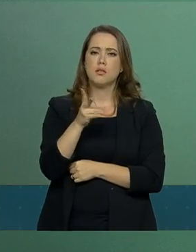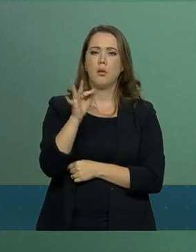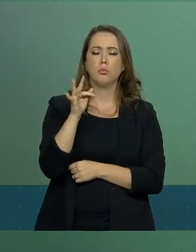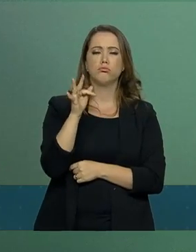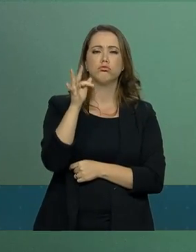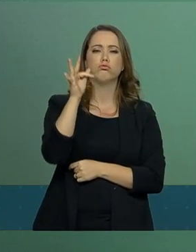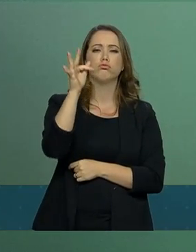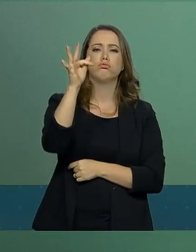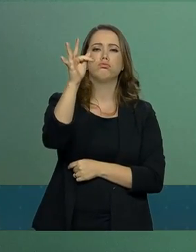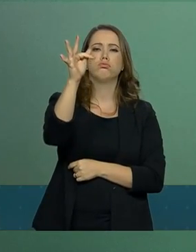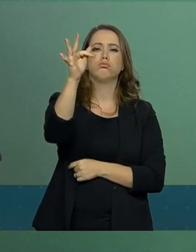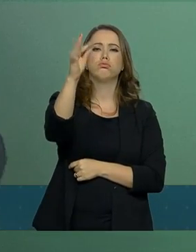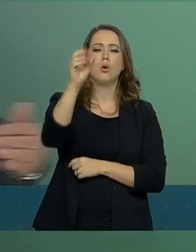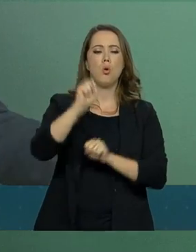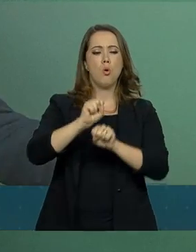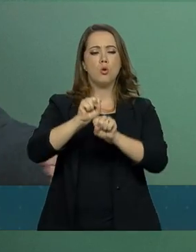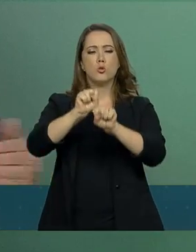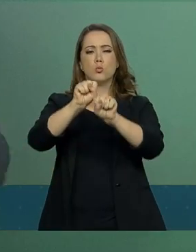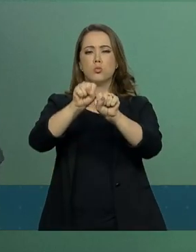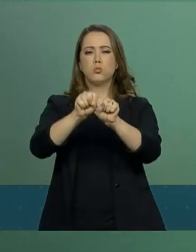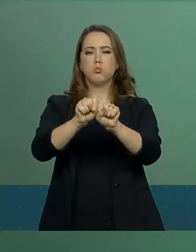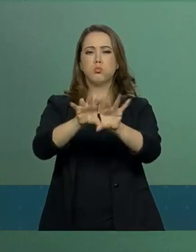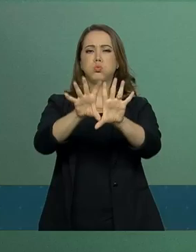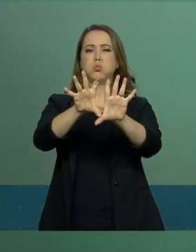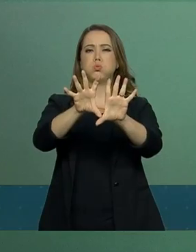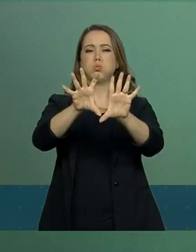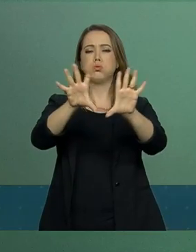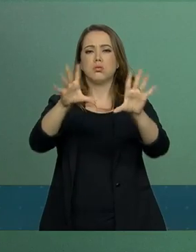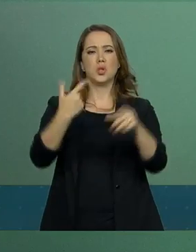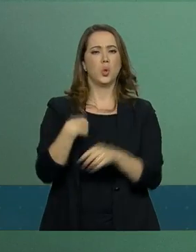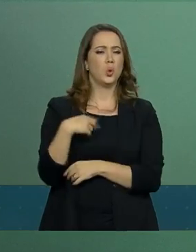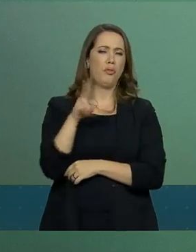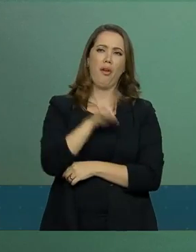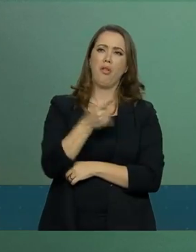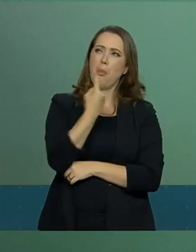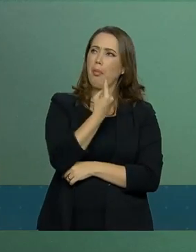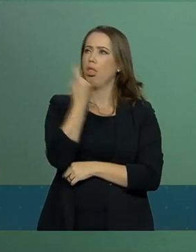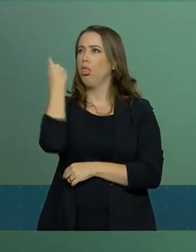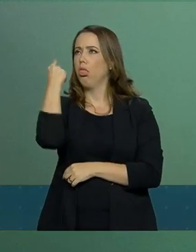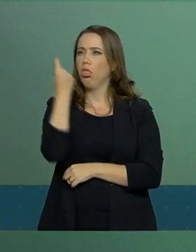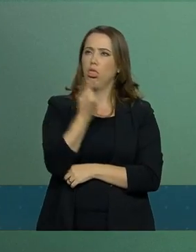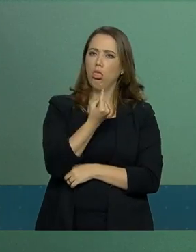acendendo o farol de milha e evitar usar o retrovisor do nosso carro.